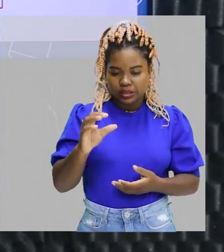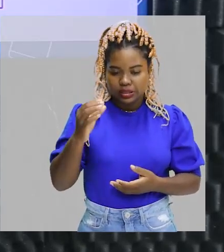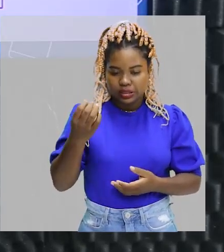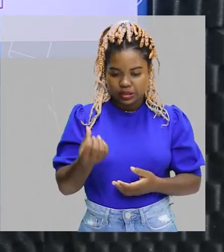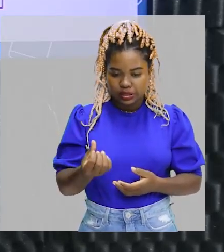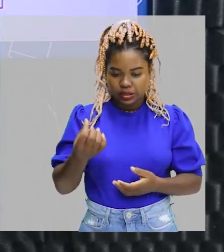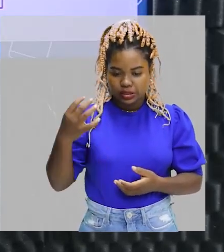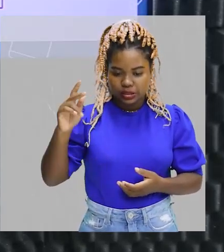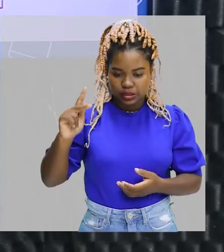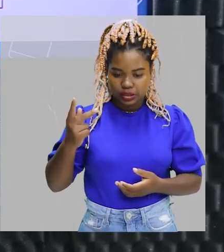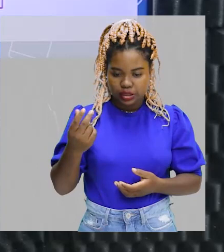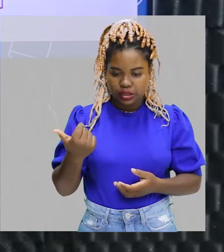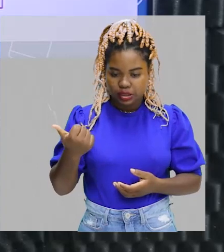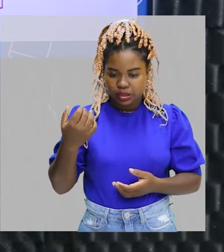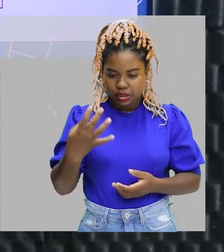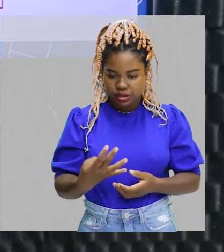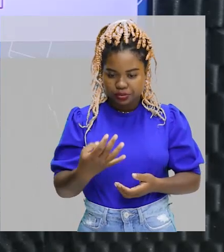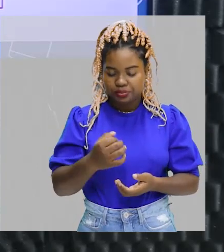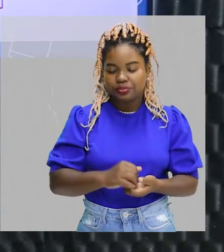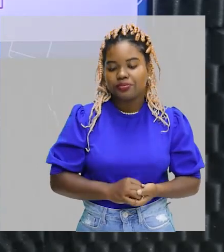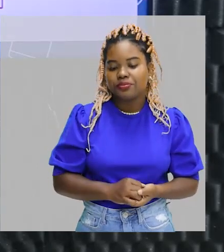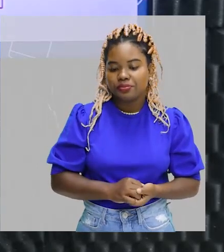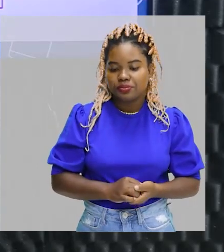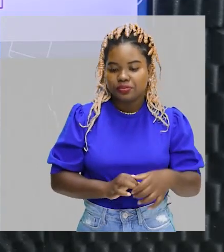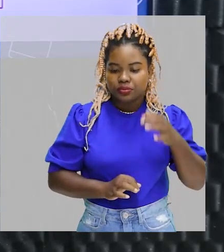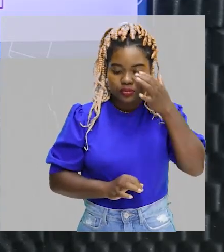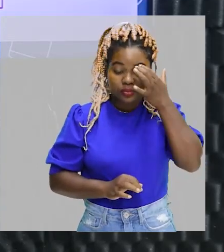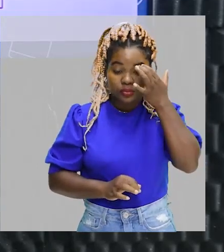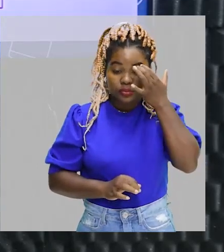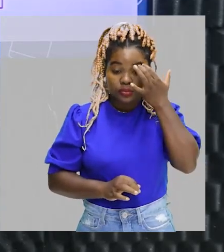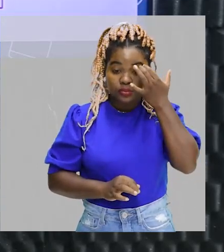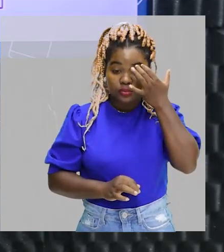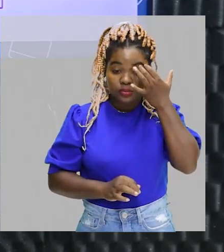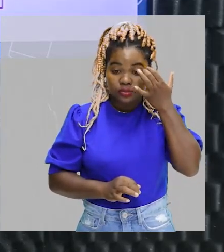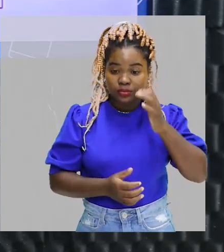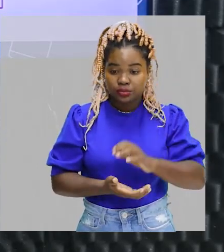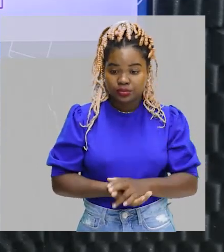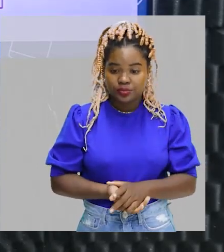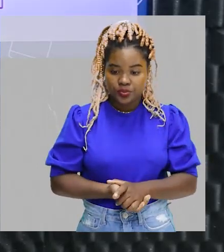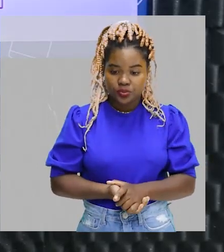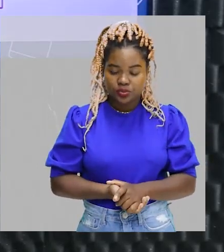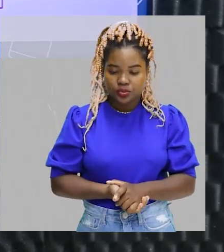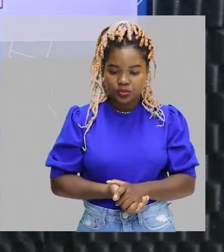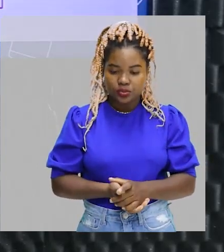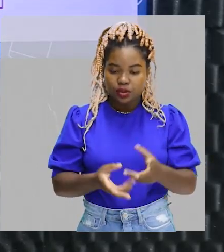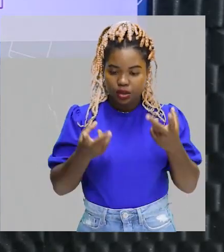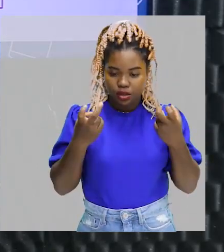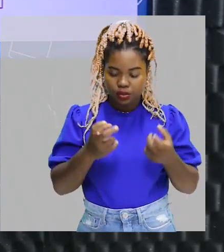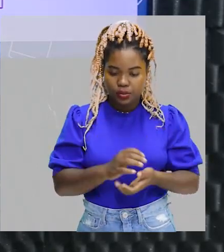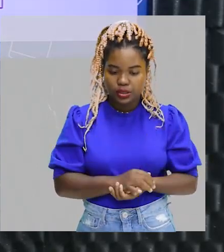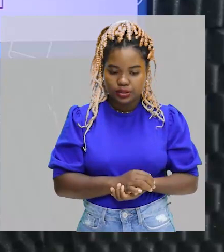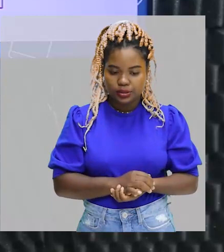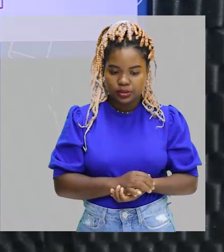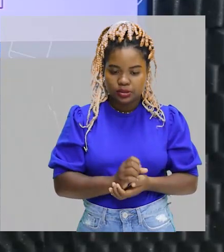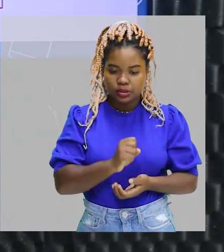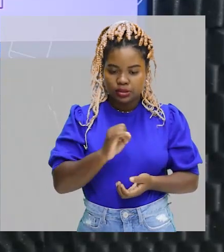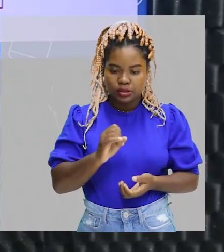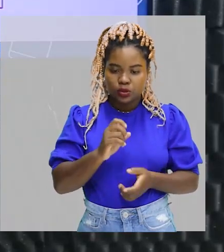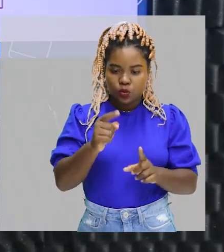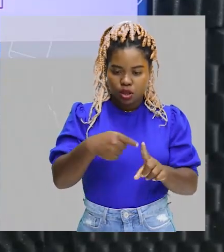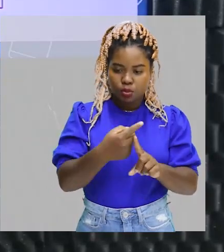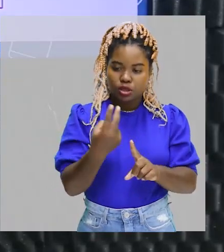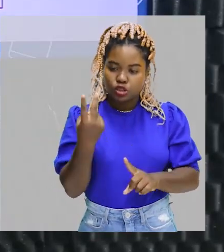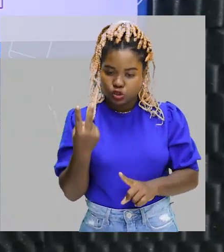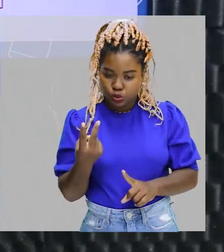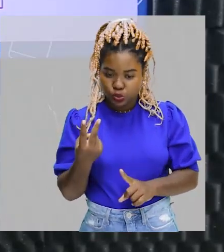carbono, 14 átomos de hidrogênios. Turminha, olha só, se eu dobrar,